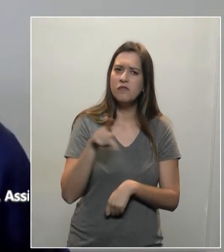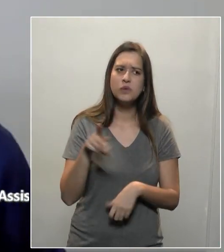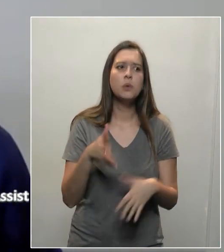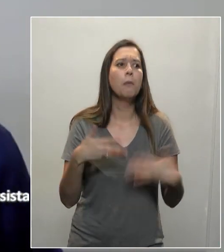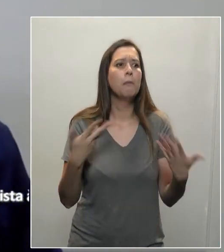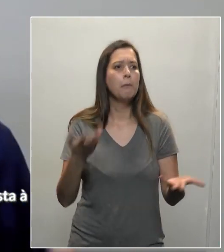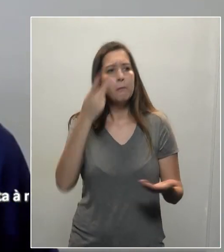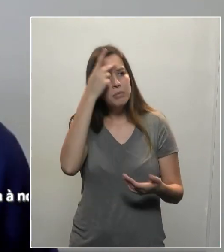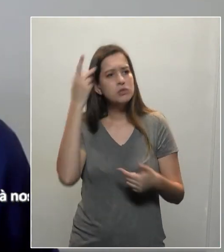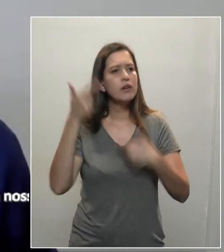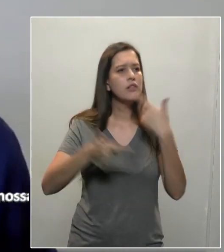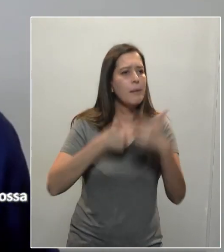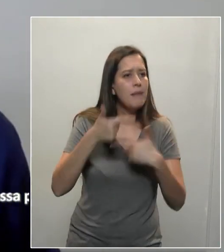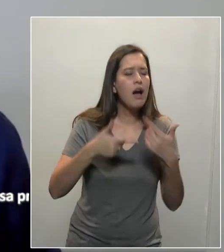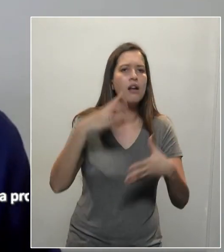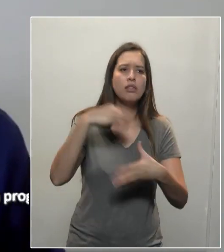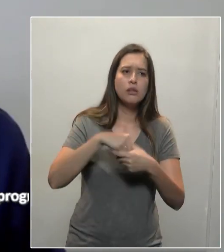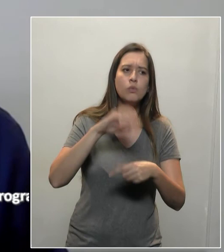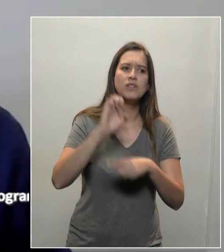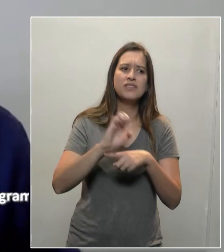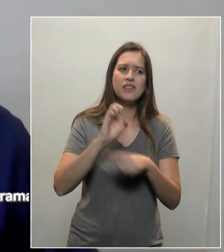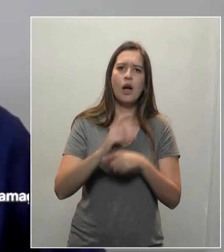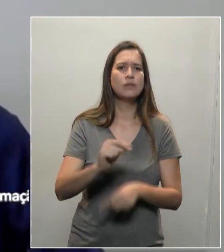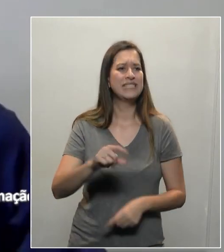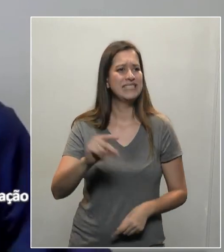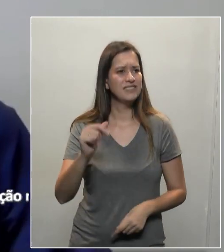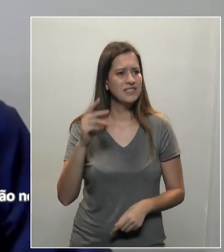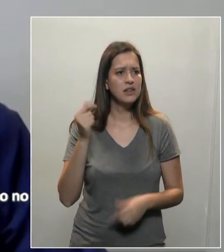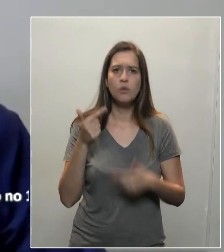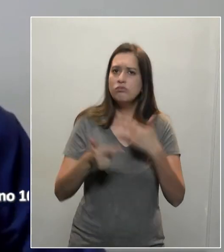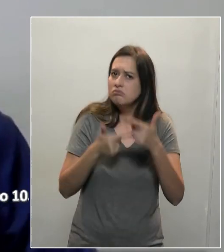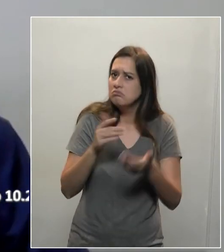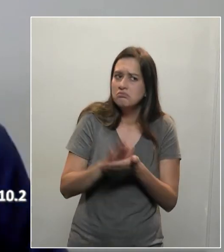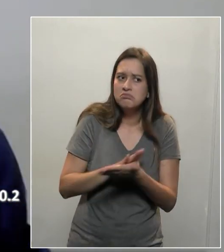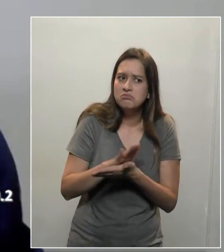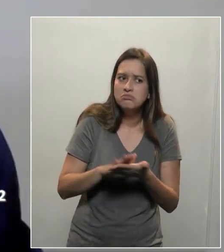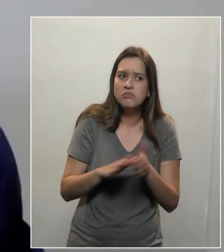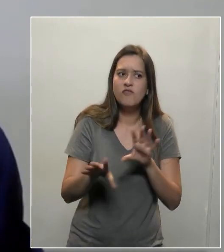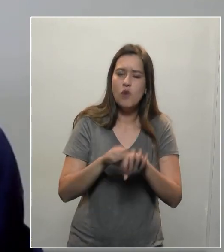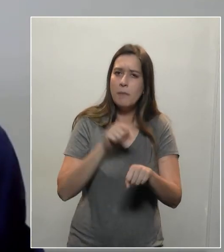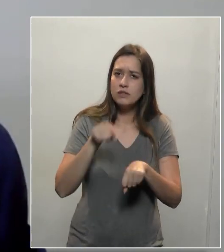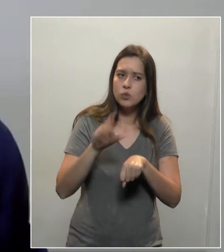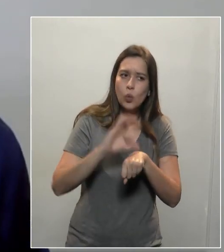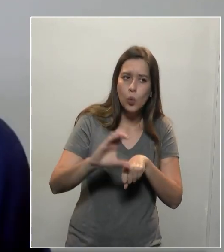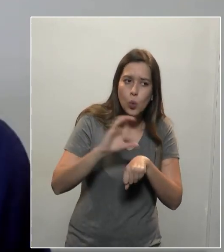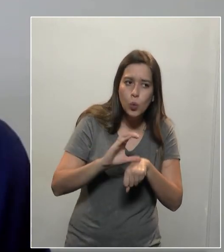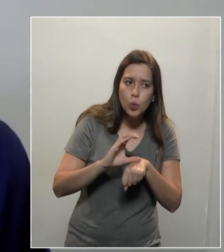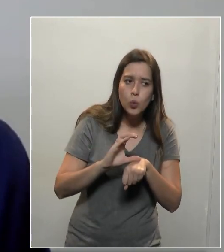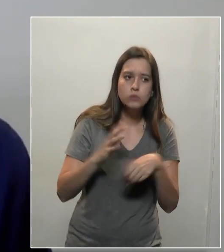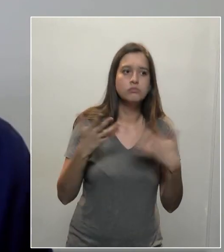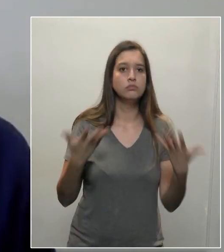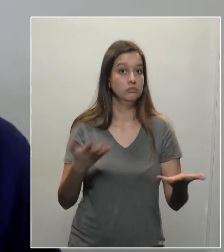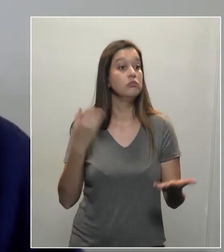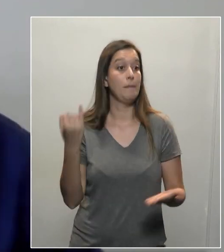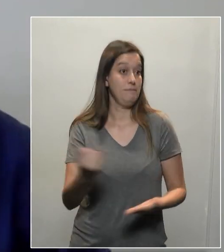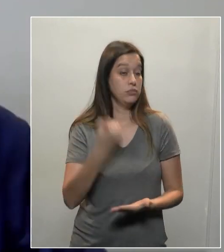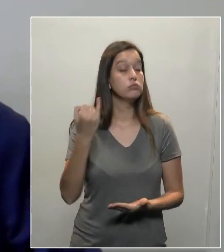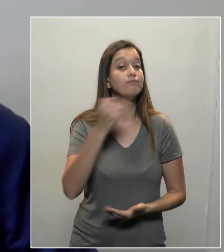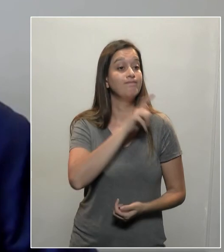de escola, faz muito tempo não tem formação. Portanto, é muito importante que o governo receba,